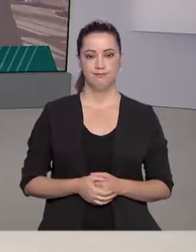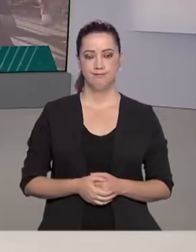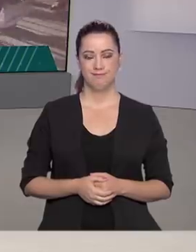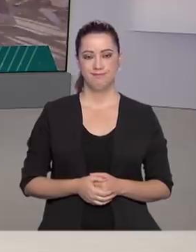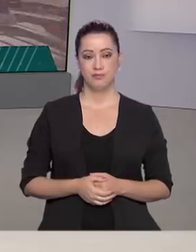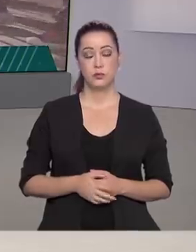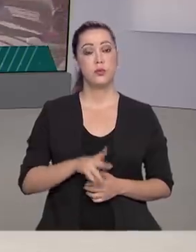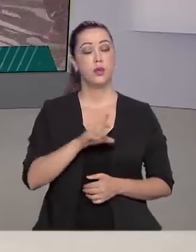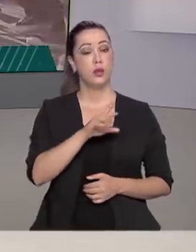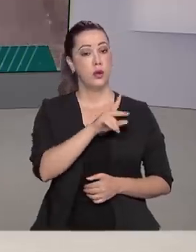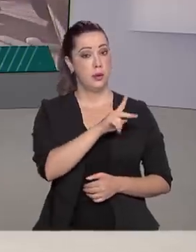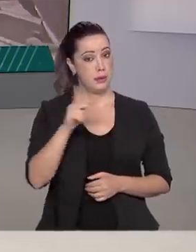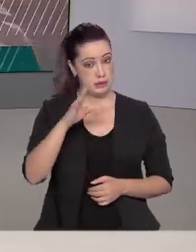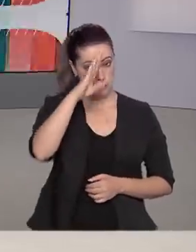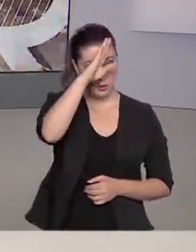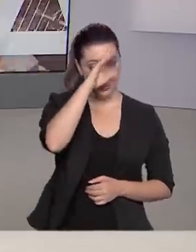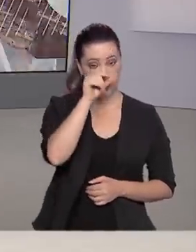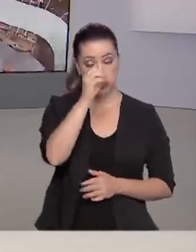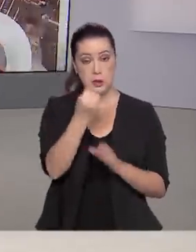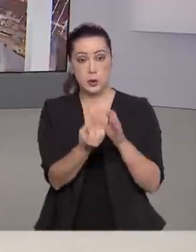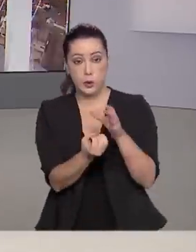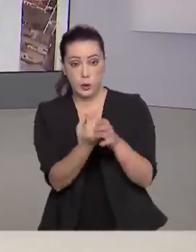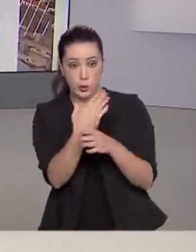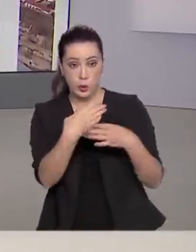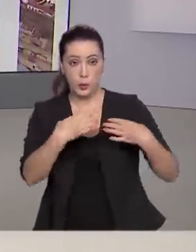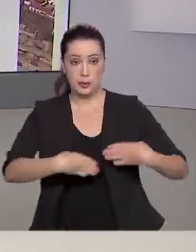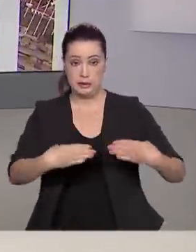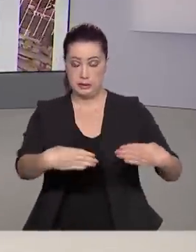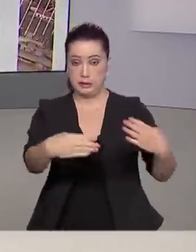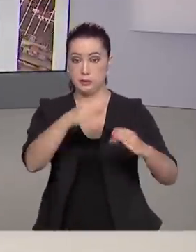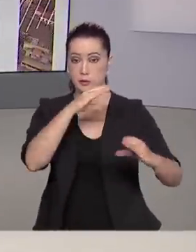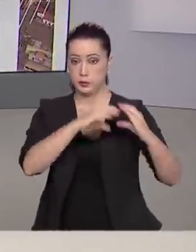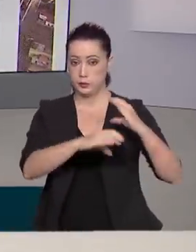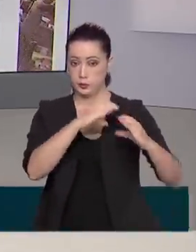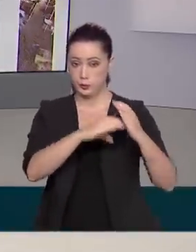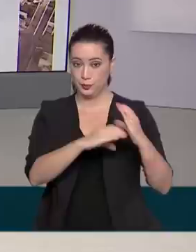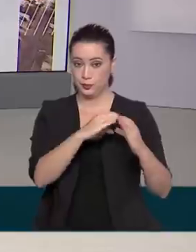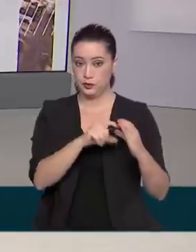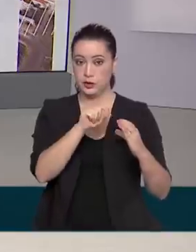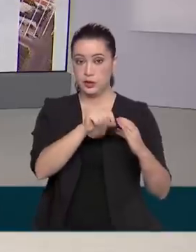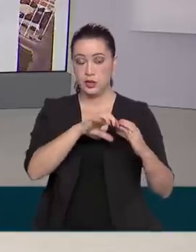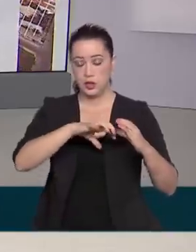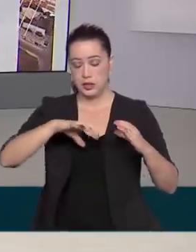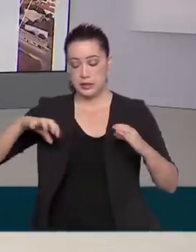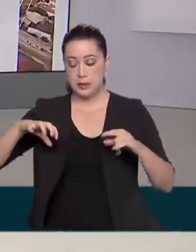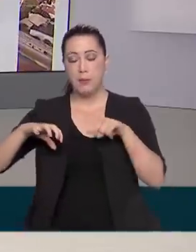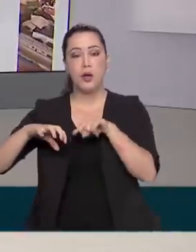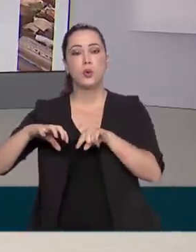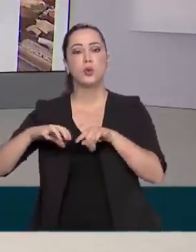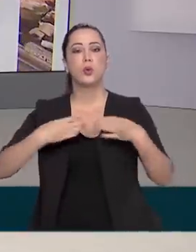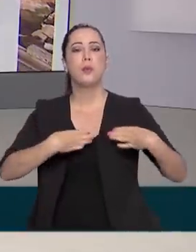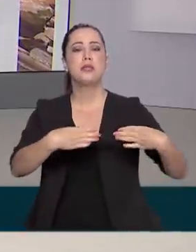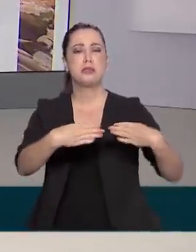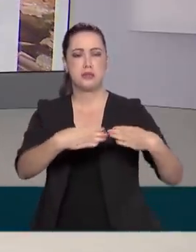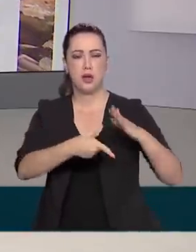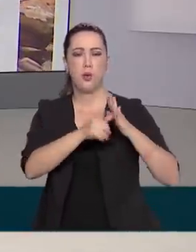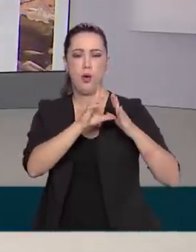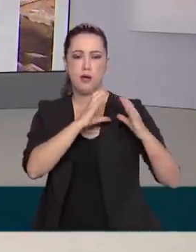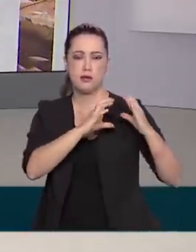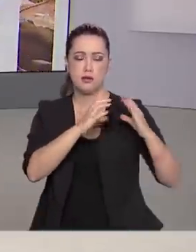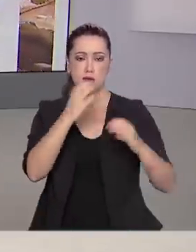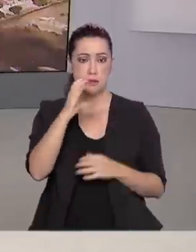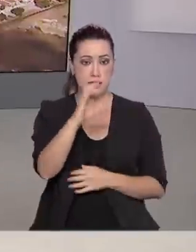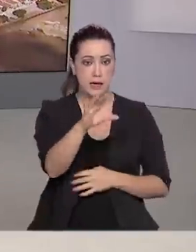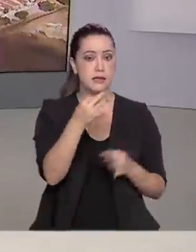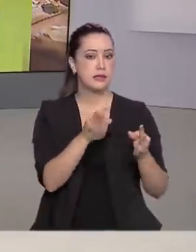O presidente Jair Bolsonaro recriou o Ministério das Comunicações a partir do desmembramento do Ministério da